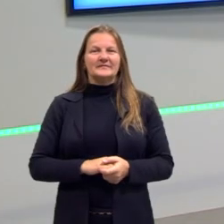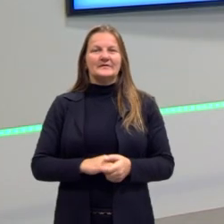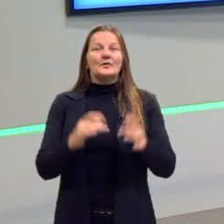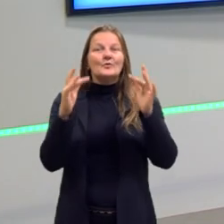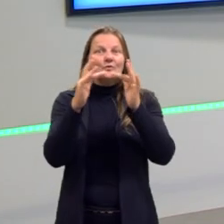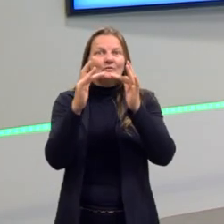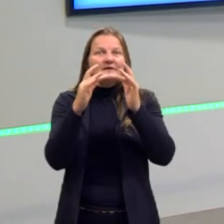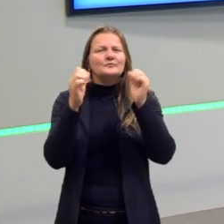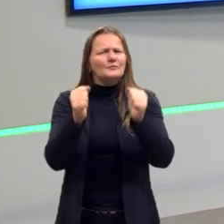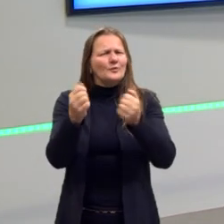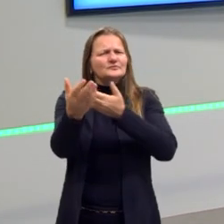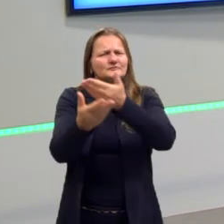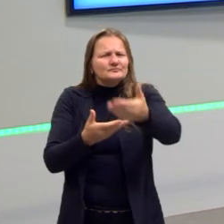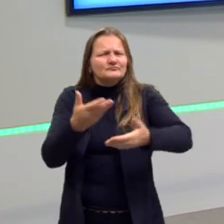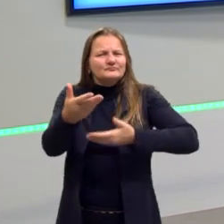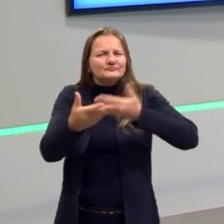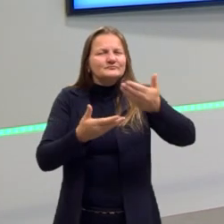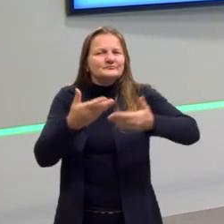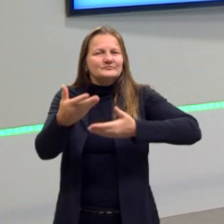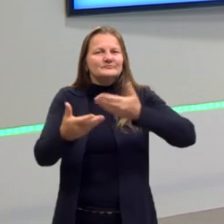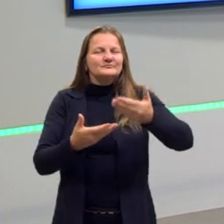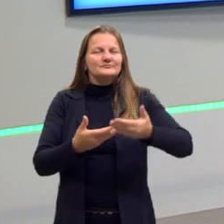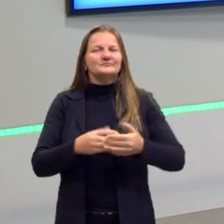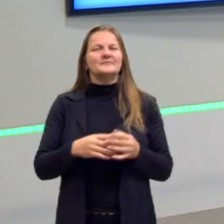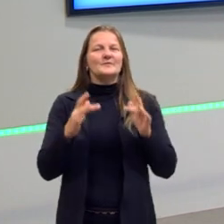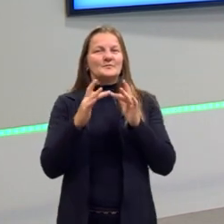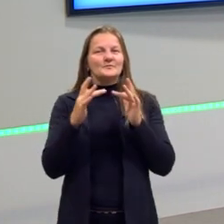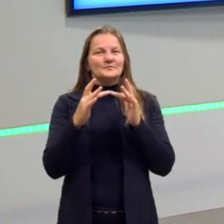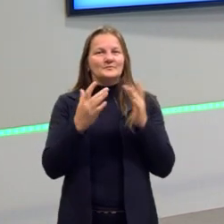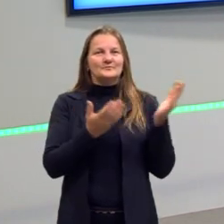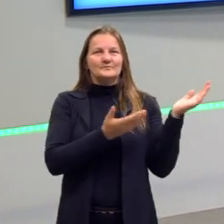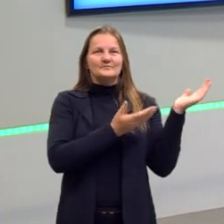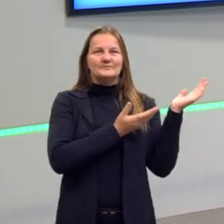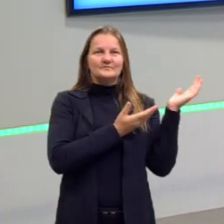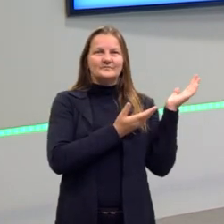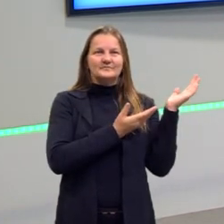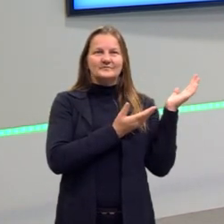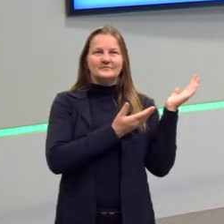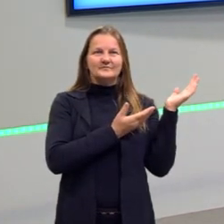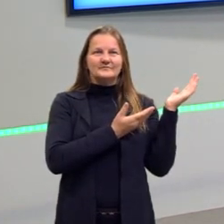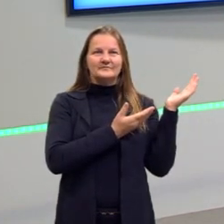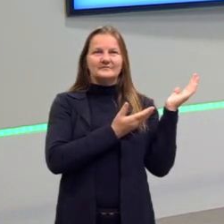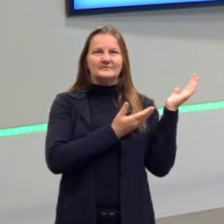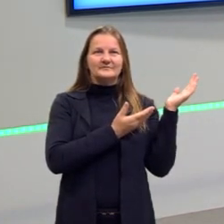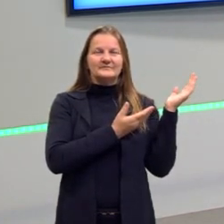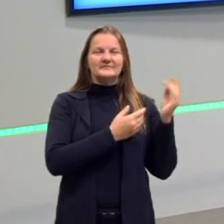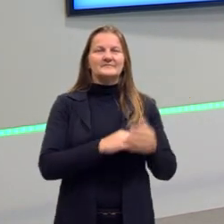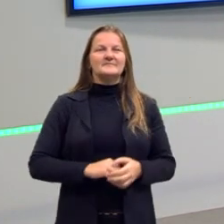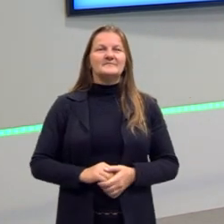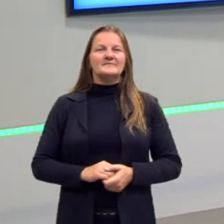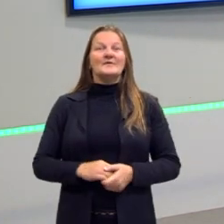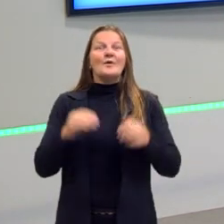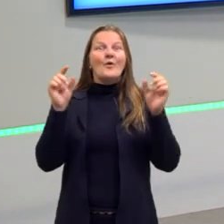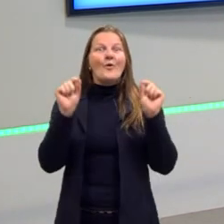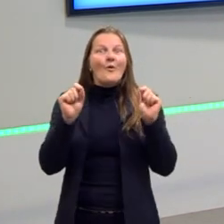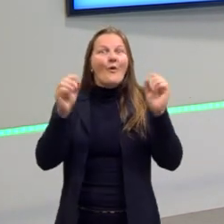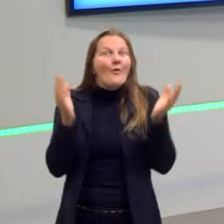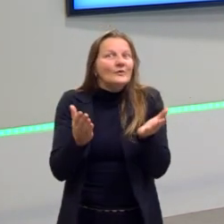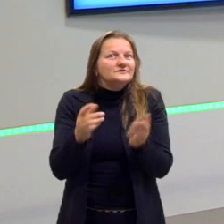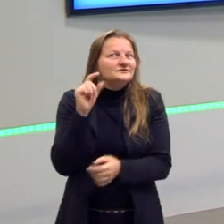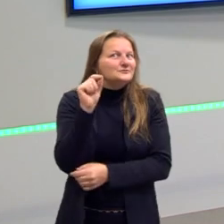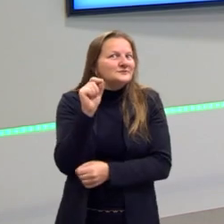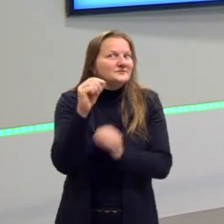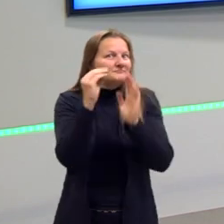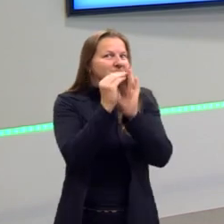contatos que você pode acessar nós, nos acessar e conseguir aí sanar suas dúvidas, tá, gurizada? O que nós vamos ver hoje?